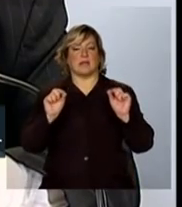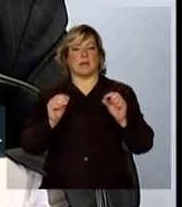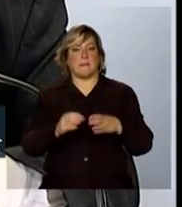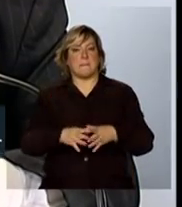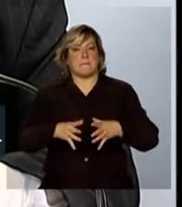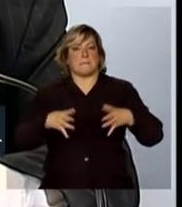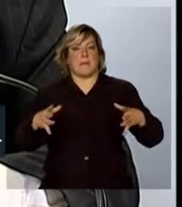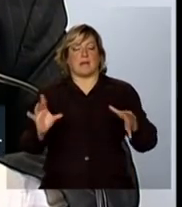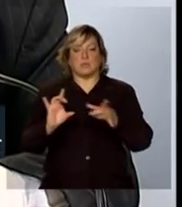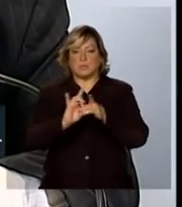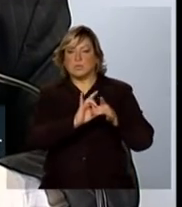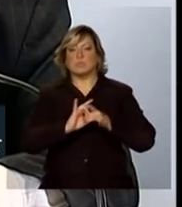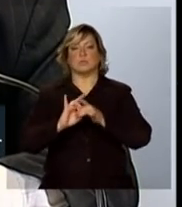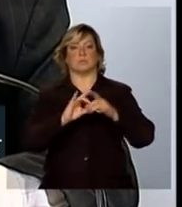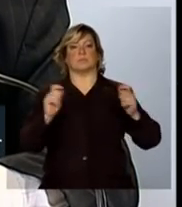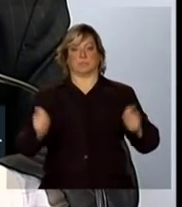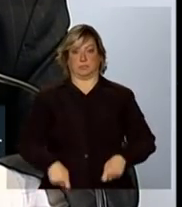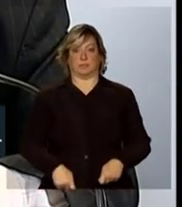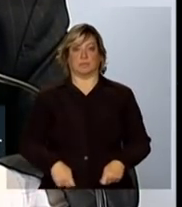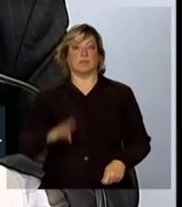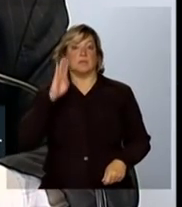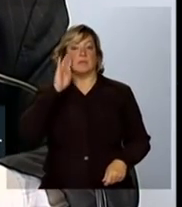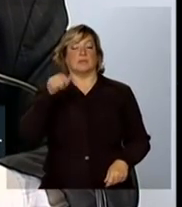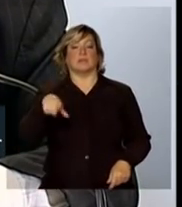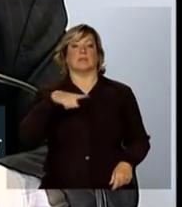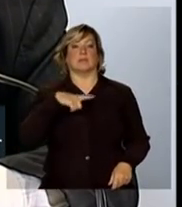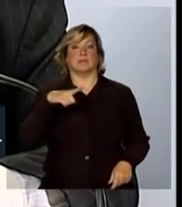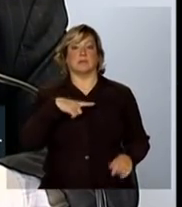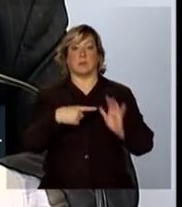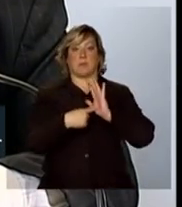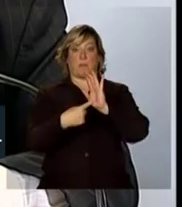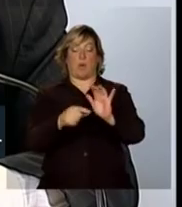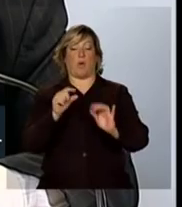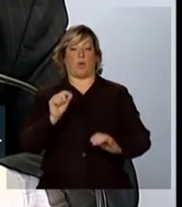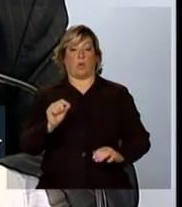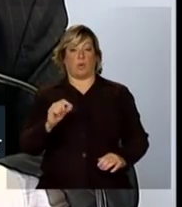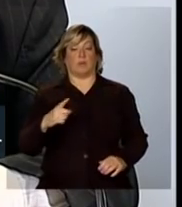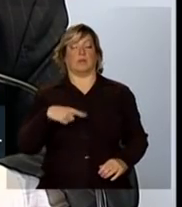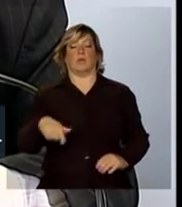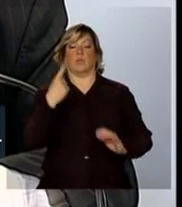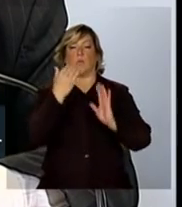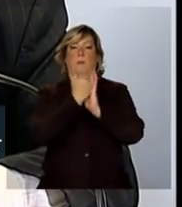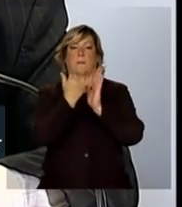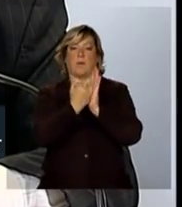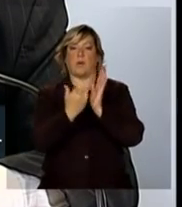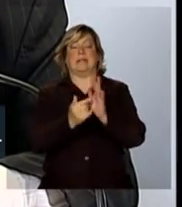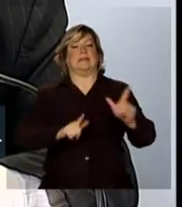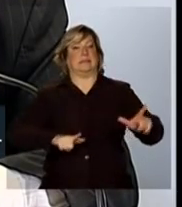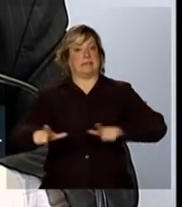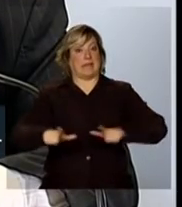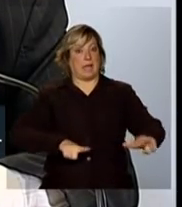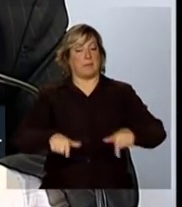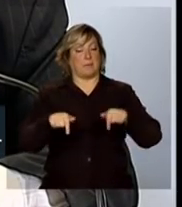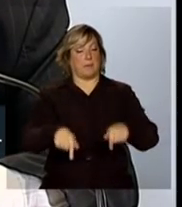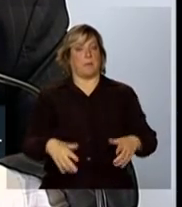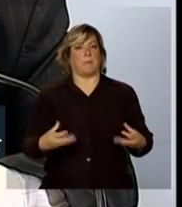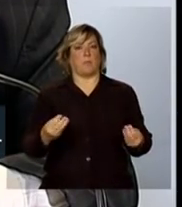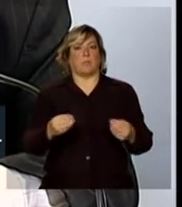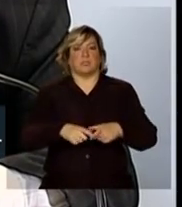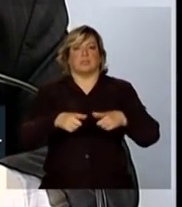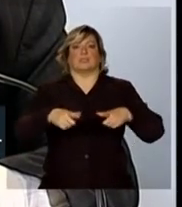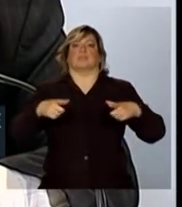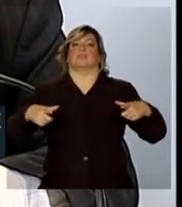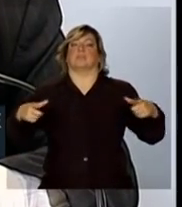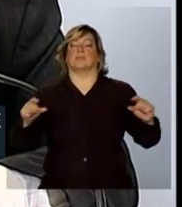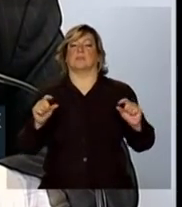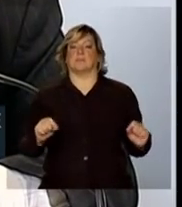integral possível. Inclusive, isso se reflete no programa, temos um programa de trabalho aqui bastante amplo,